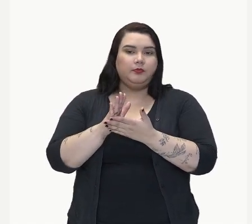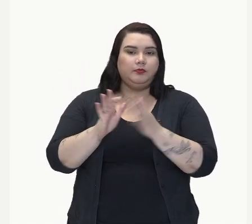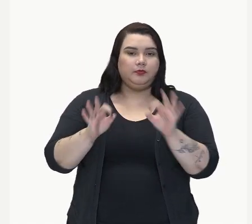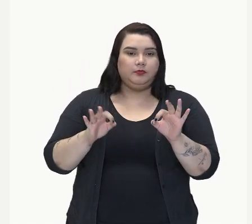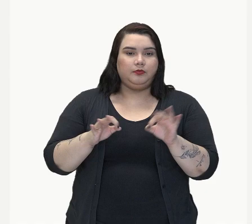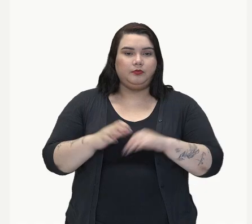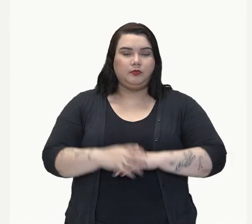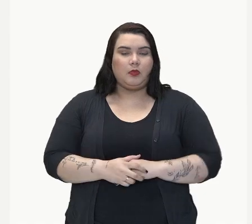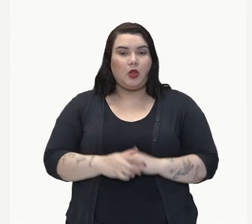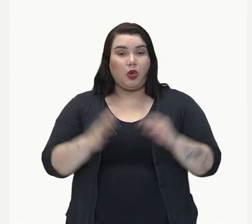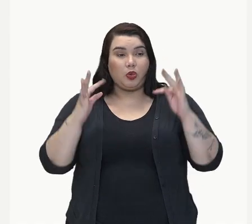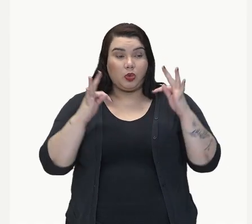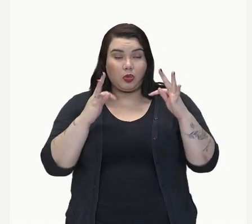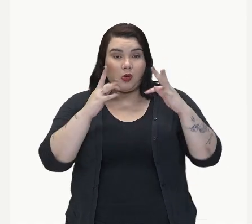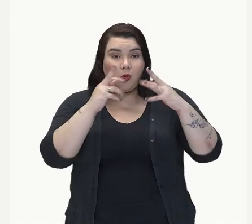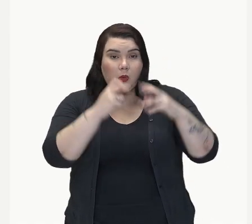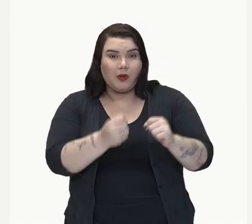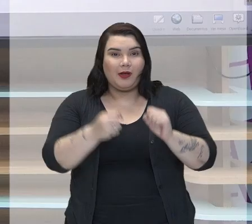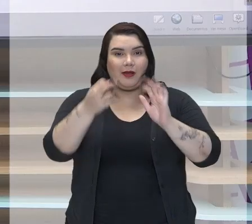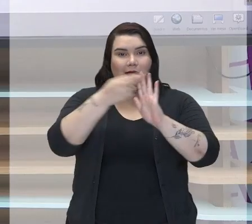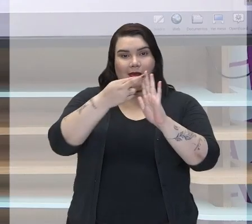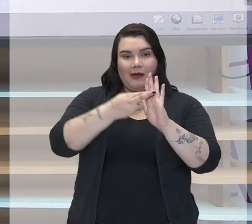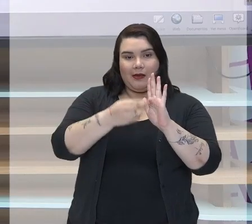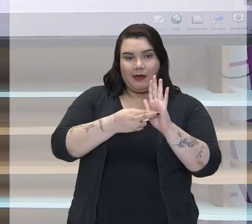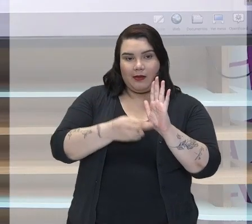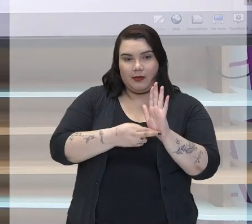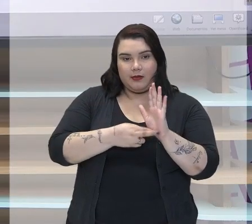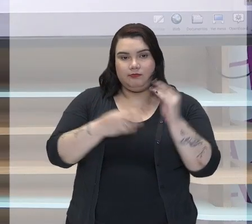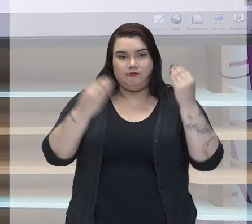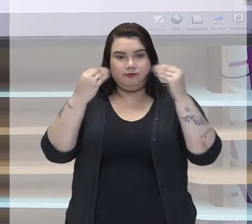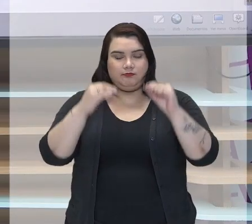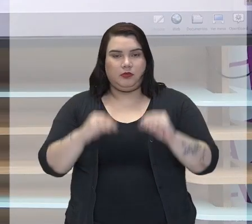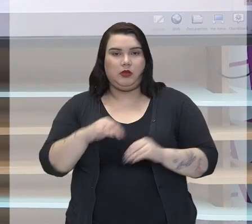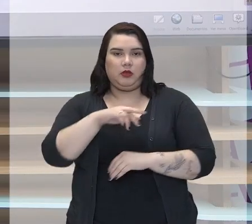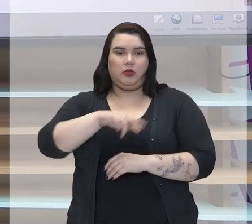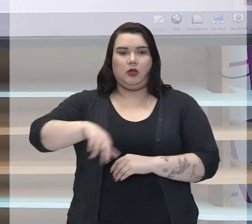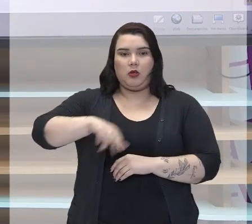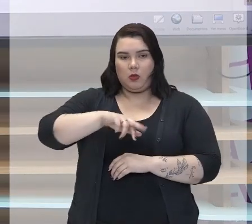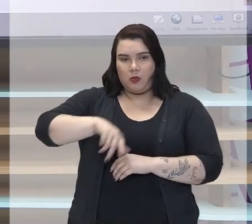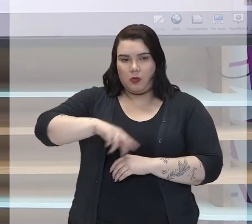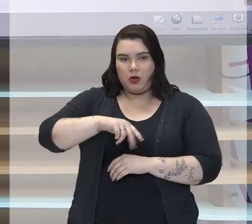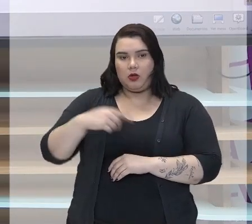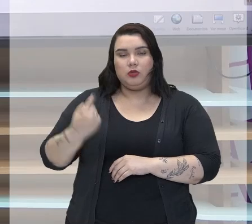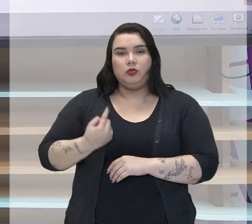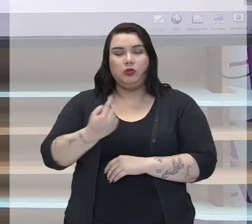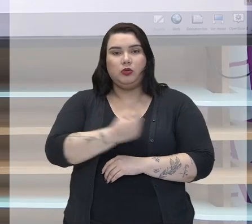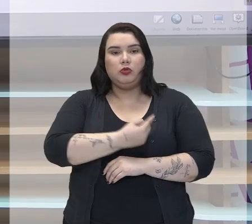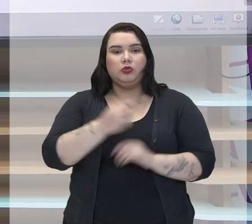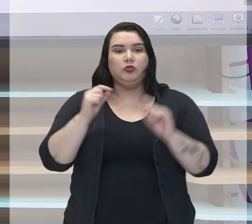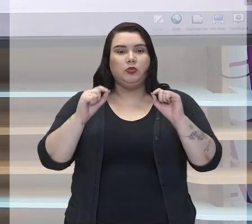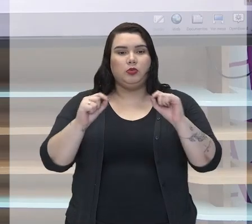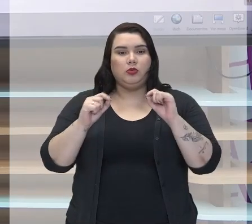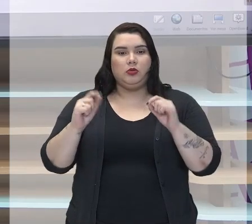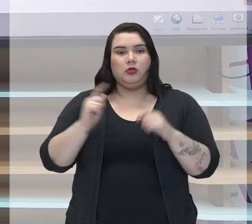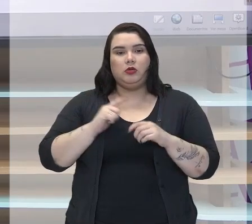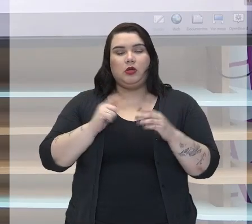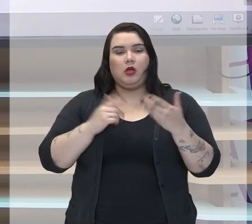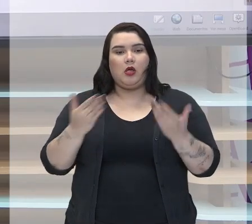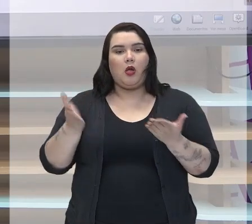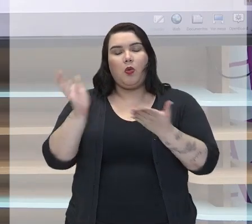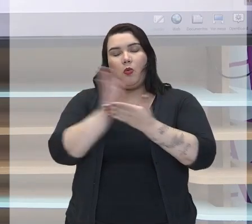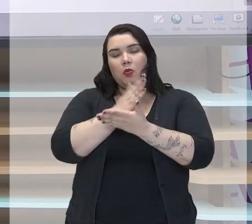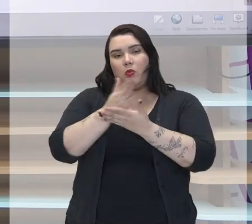todas as regras que a gente coloca aqui. A gente está falando algumas,